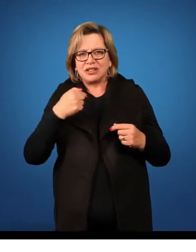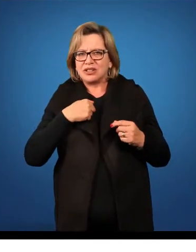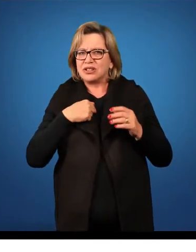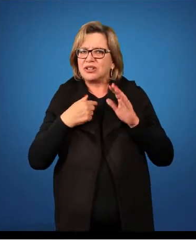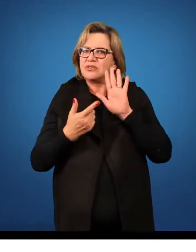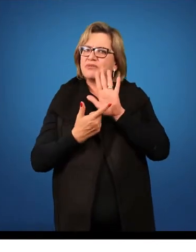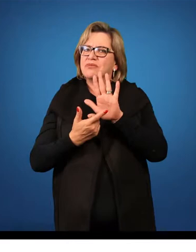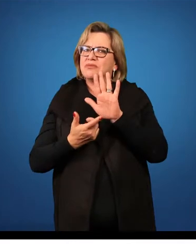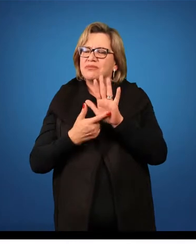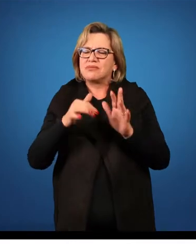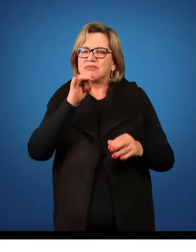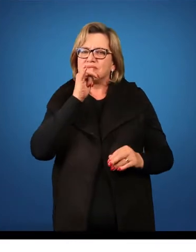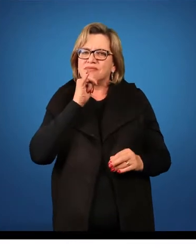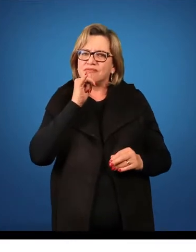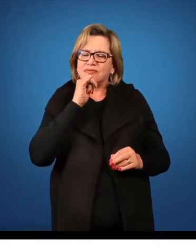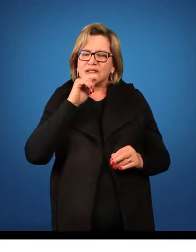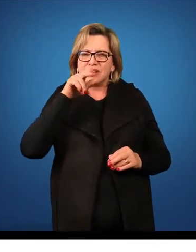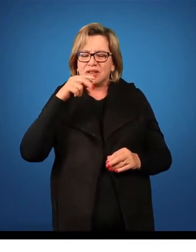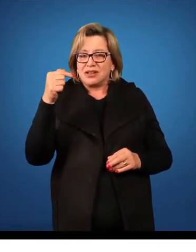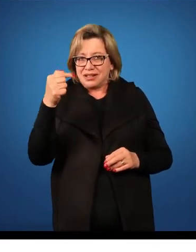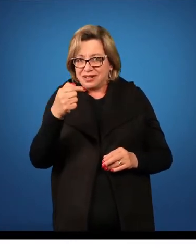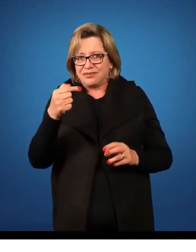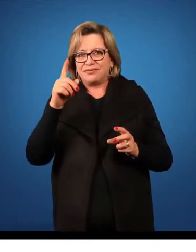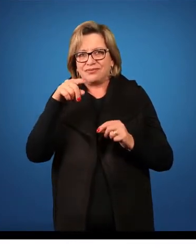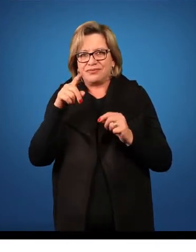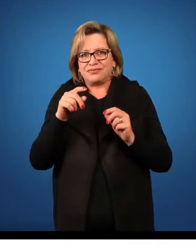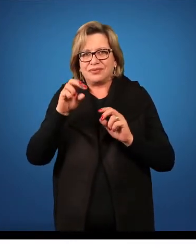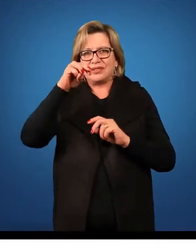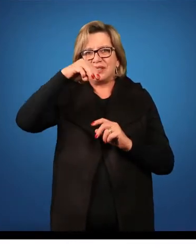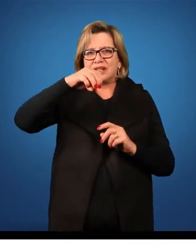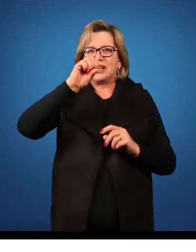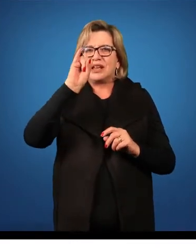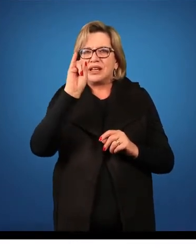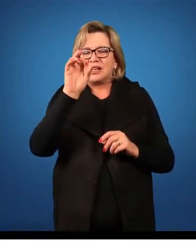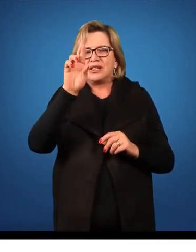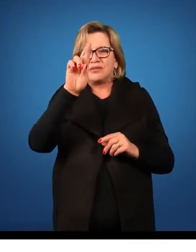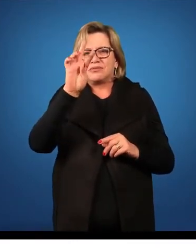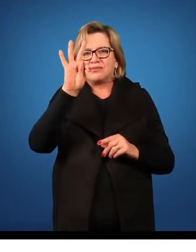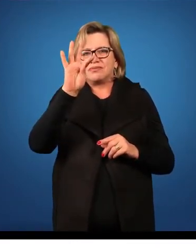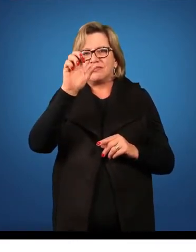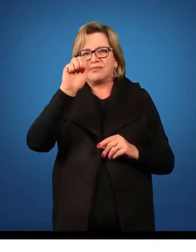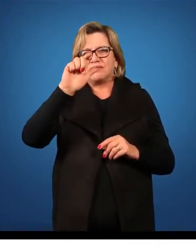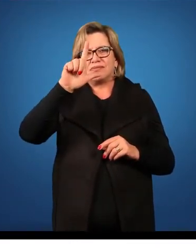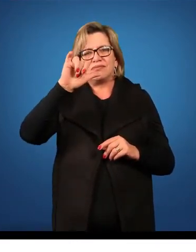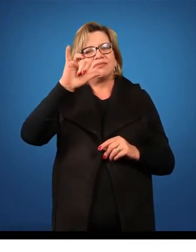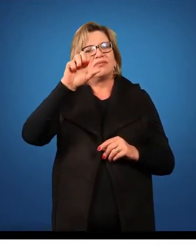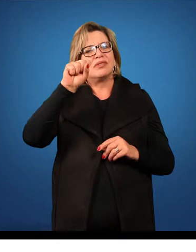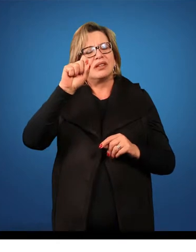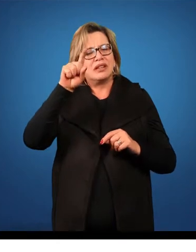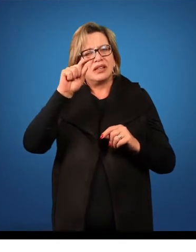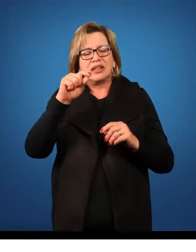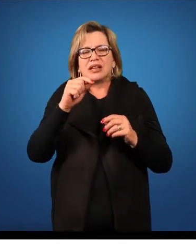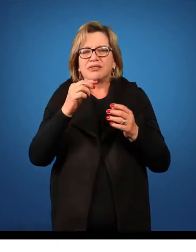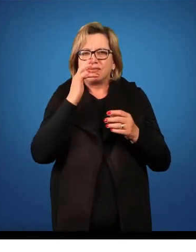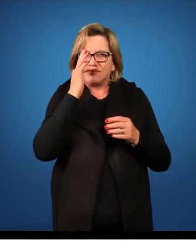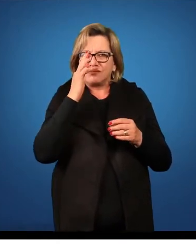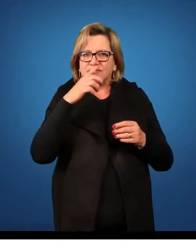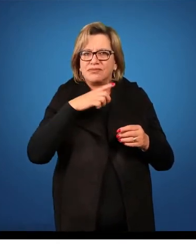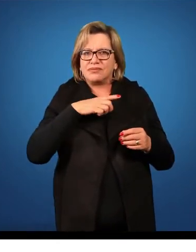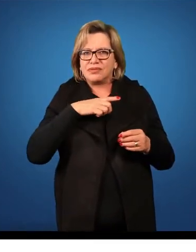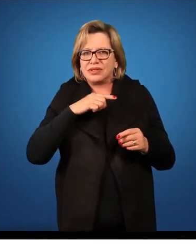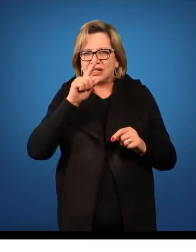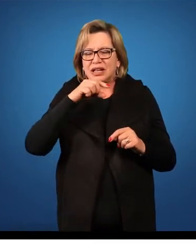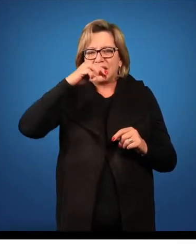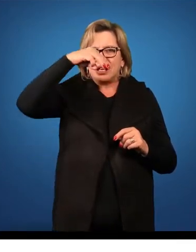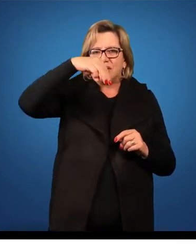apresentar alguns exemplos como esse daqui, que é a ordem Myrtales, e essa planta que eu tenho na mão é da família